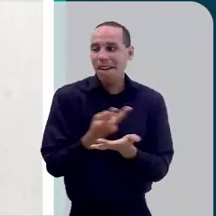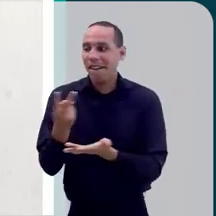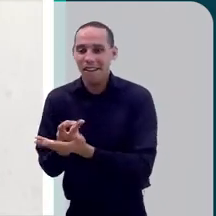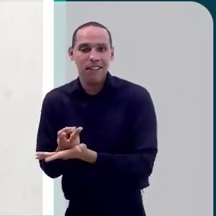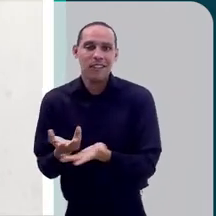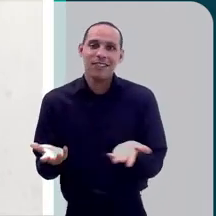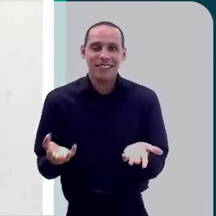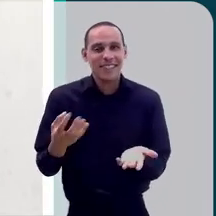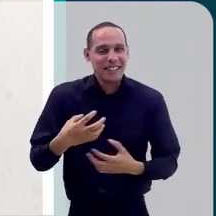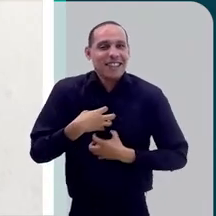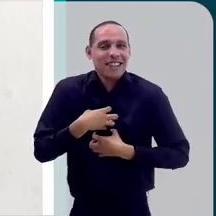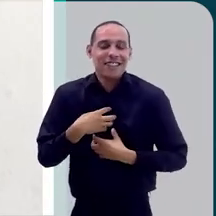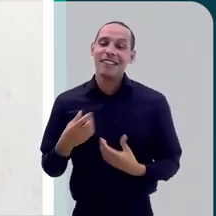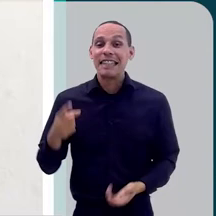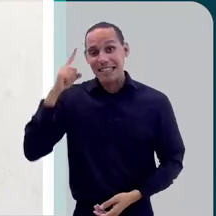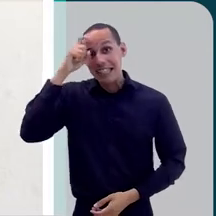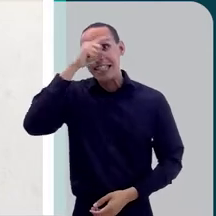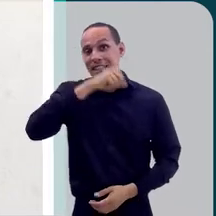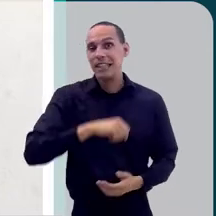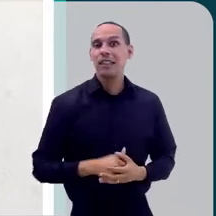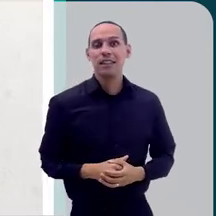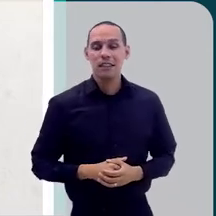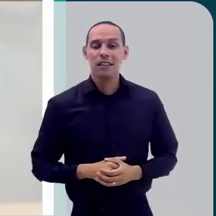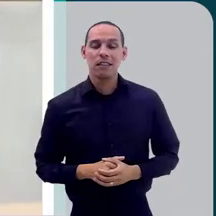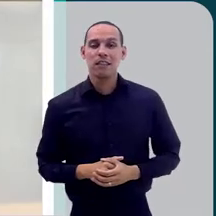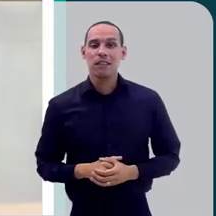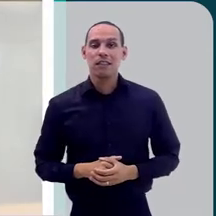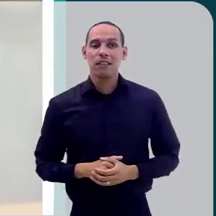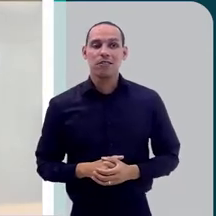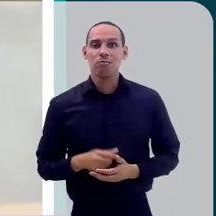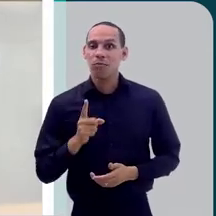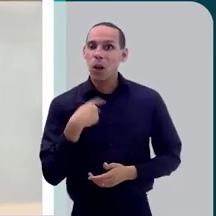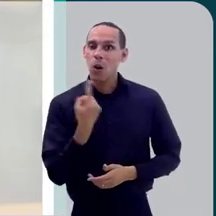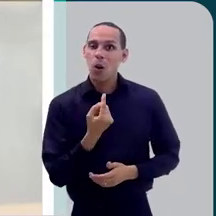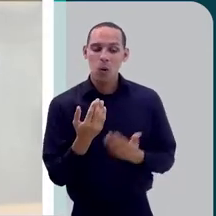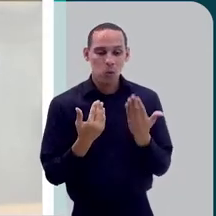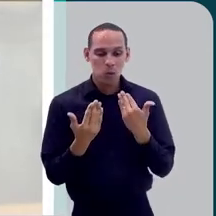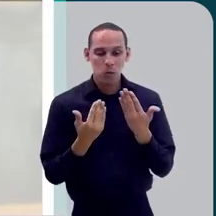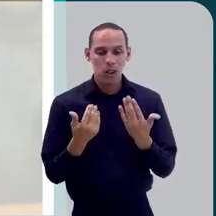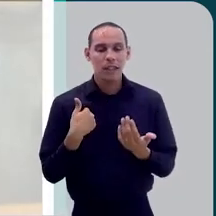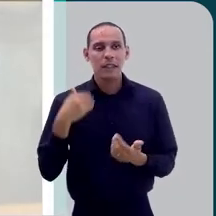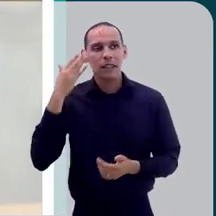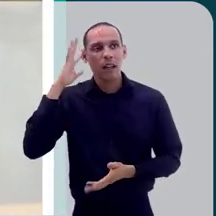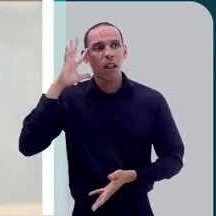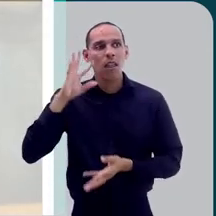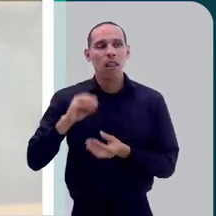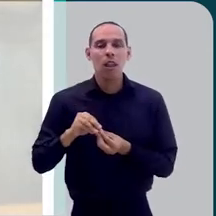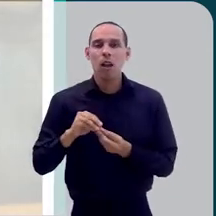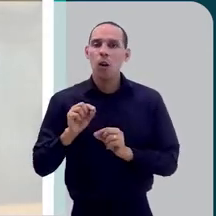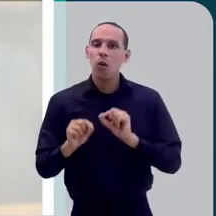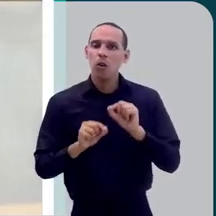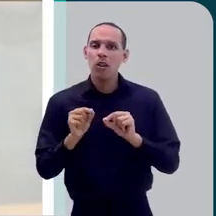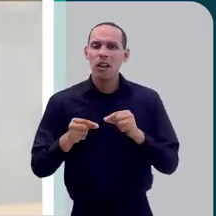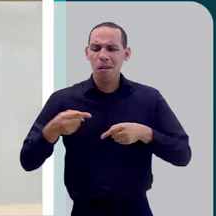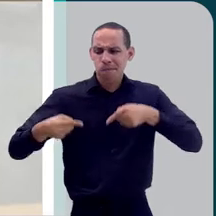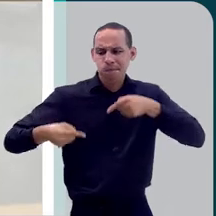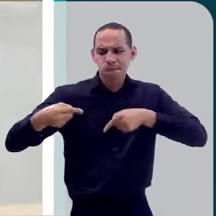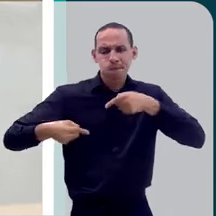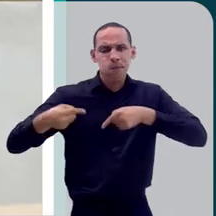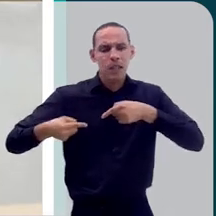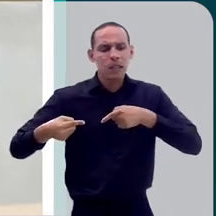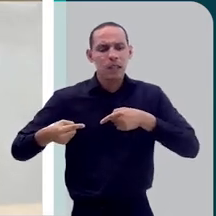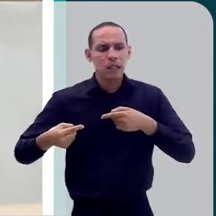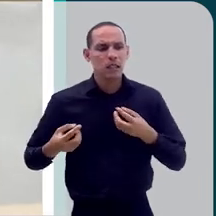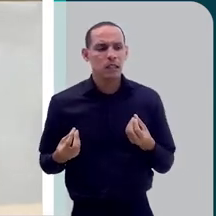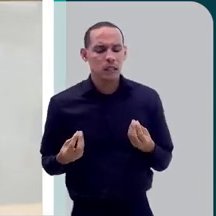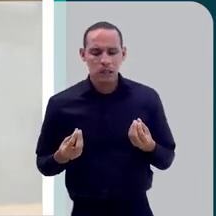certa que faça. É bastante complicado, né? Então, assim, pelo que a gente está conversando aqui, eu estou entendendo que